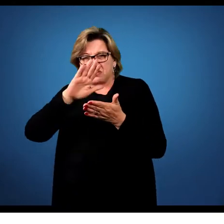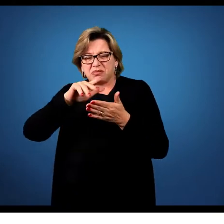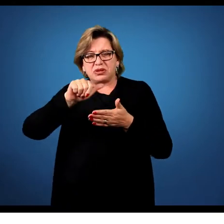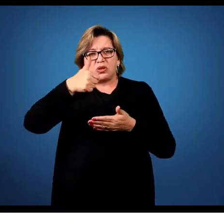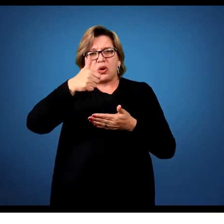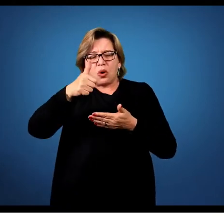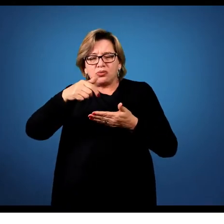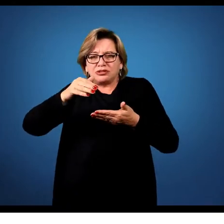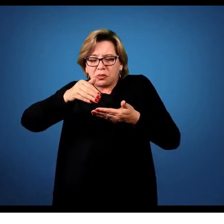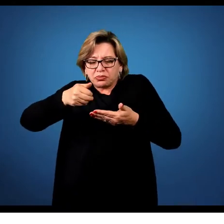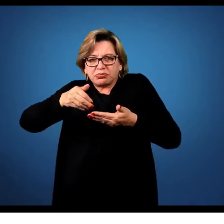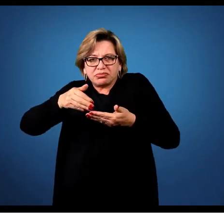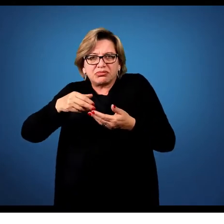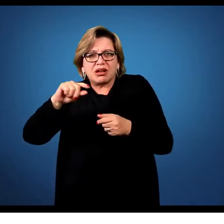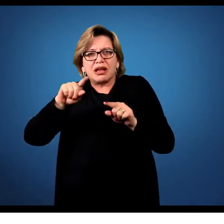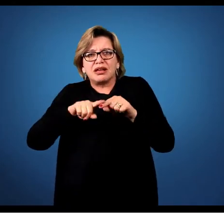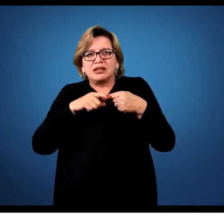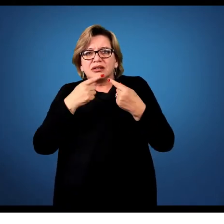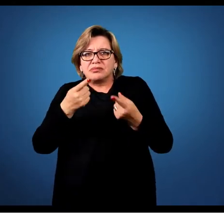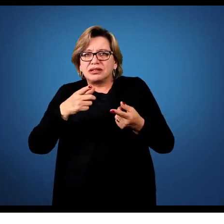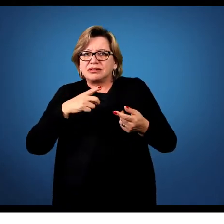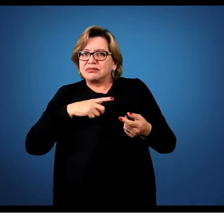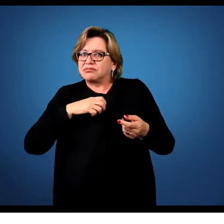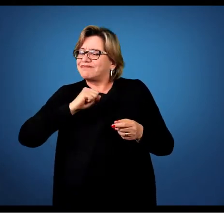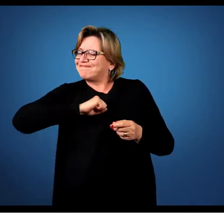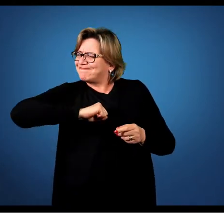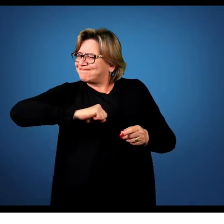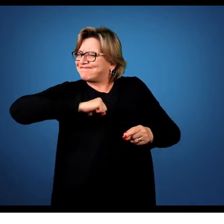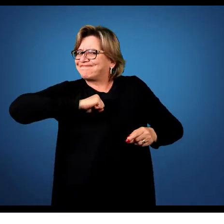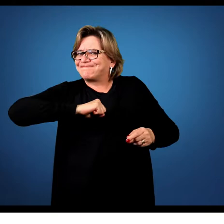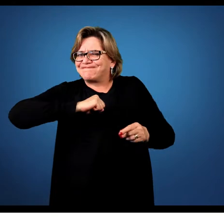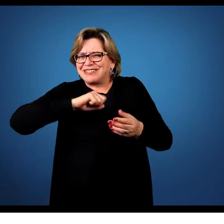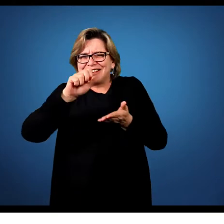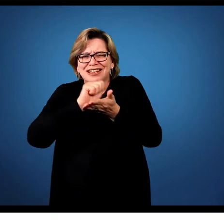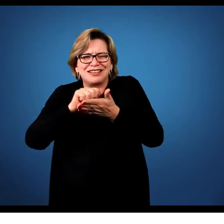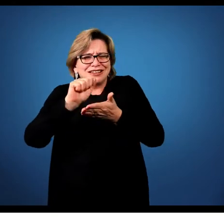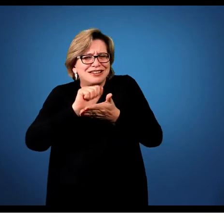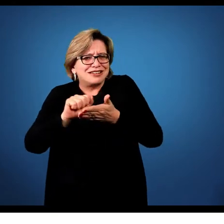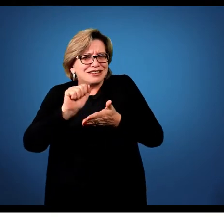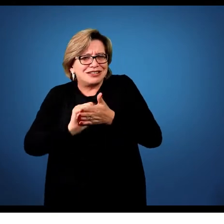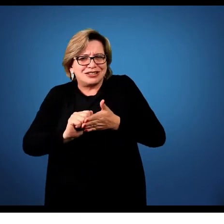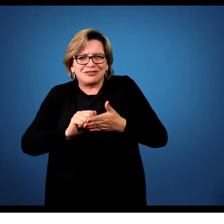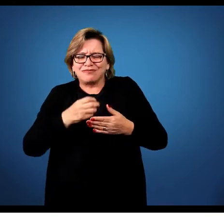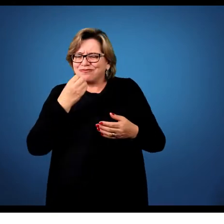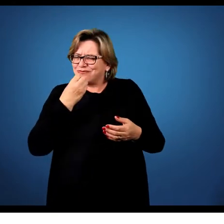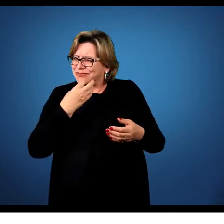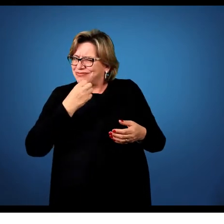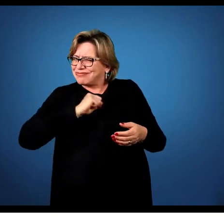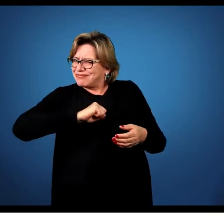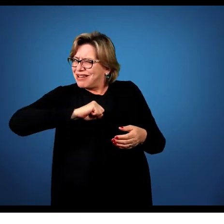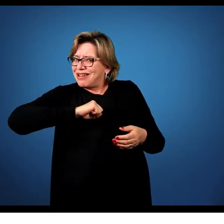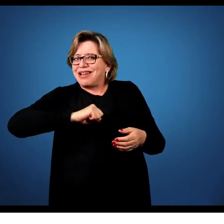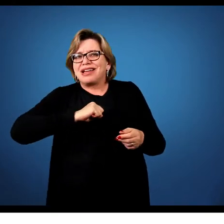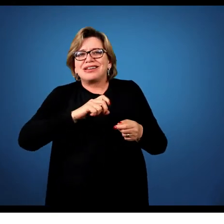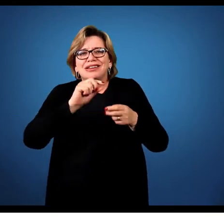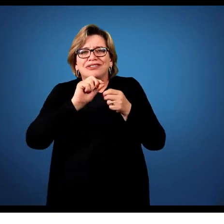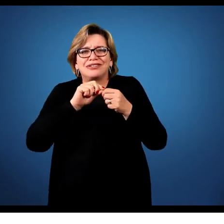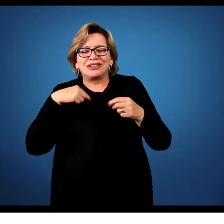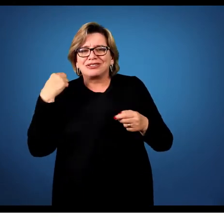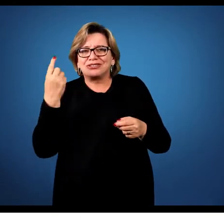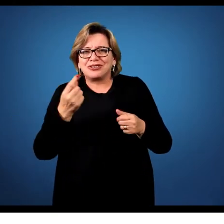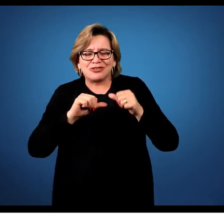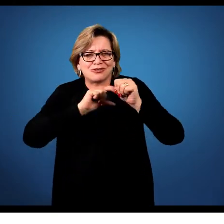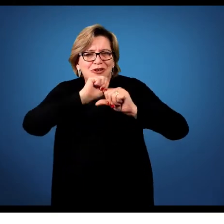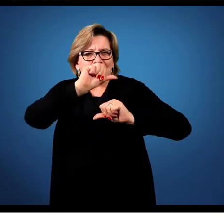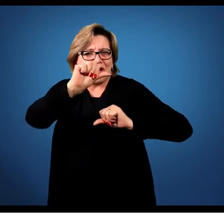ele tem uma potência, a escrita dele tem uma potência tão grande que faz com que a gente modifique o